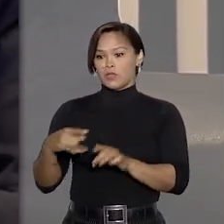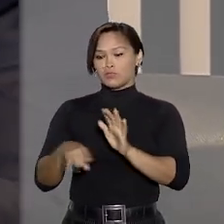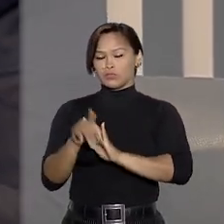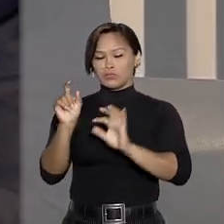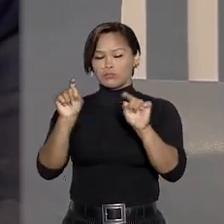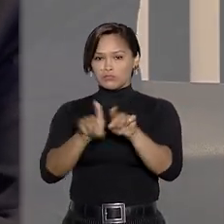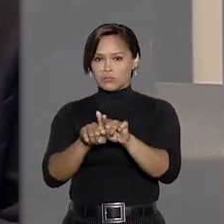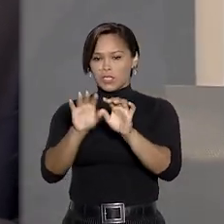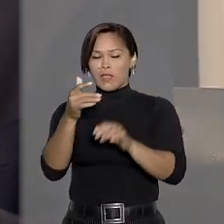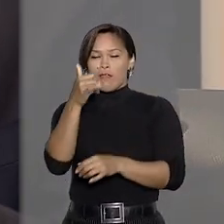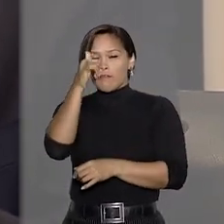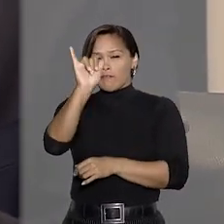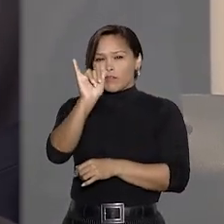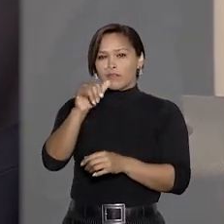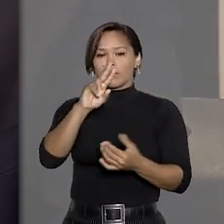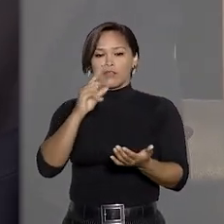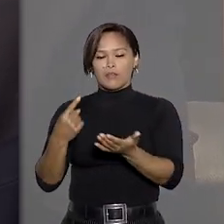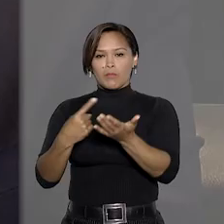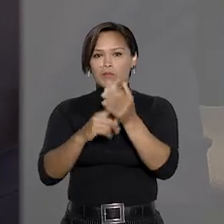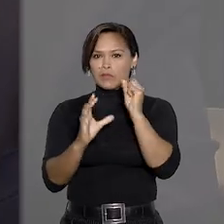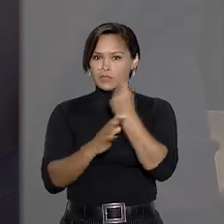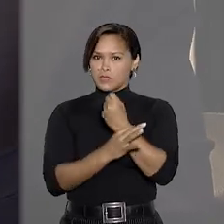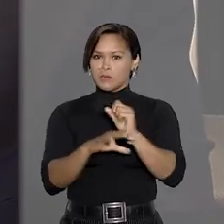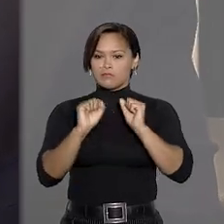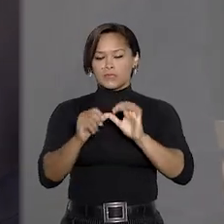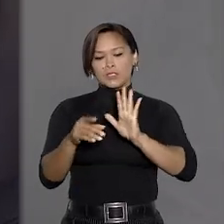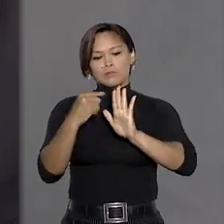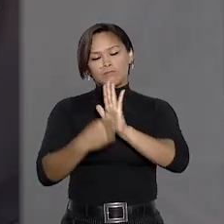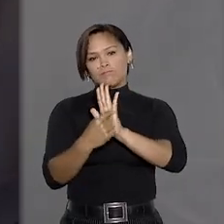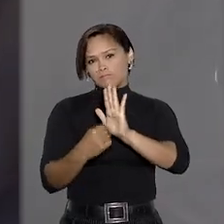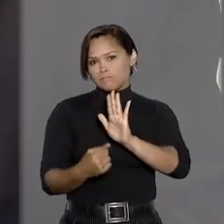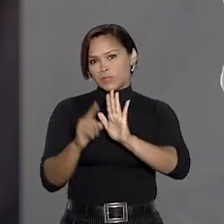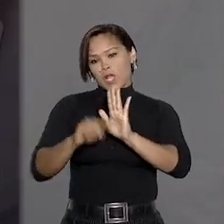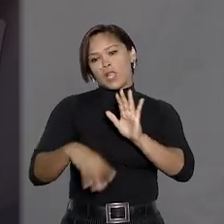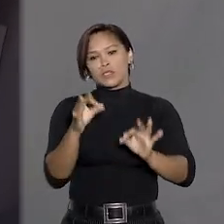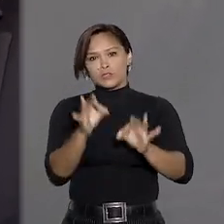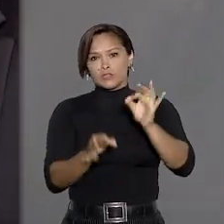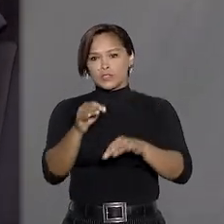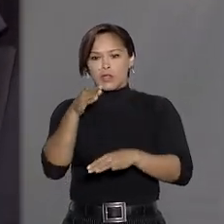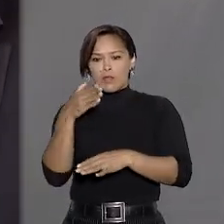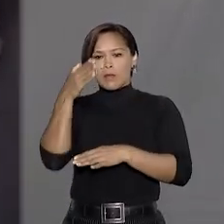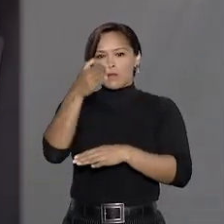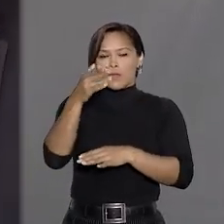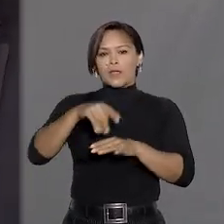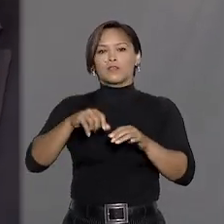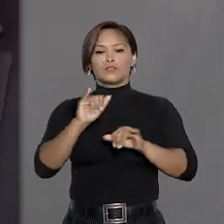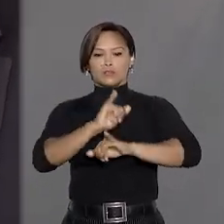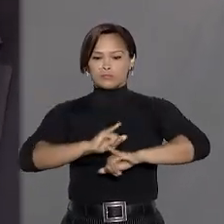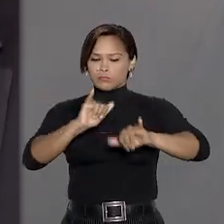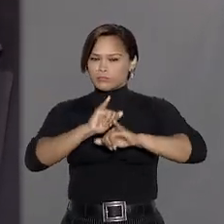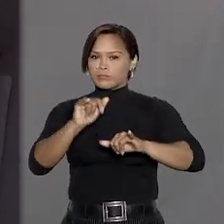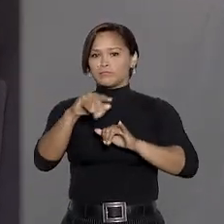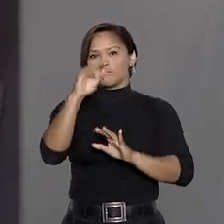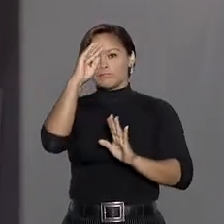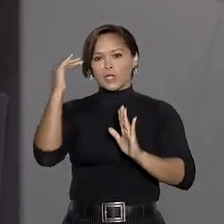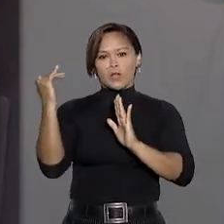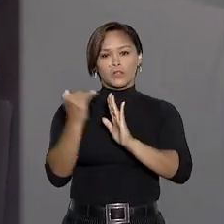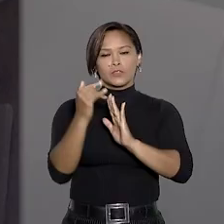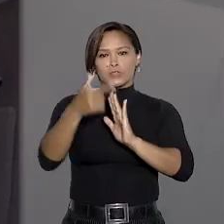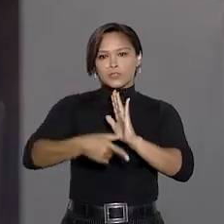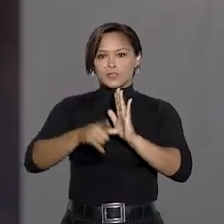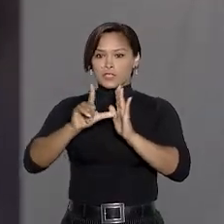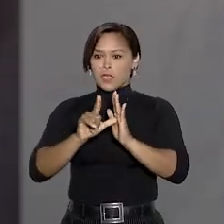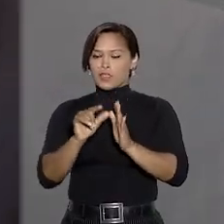encampação, que evita que o mandado de segurança seja extinto sem julgamento de mérito por indicação imprecisa da autoridade